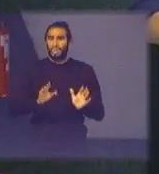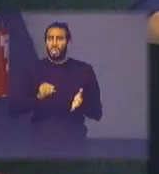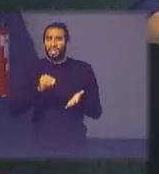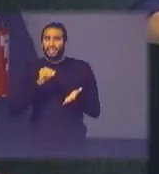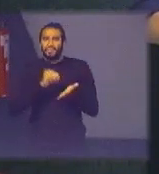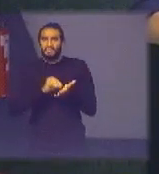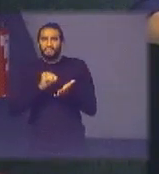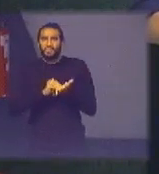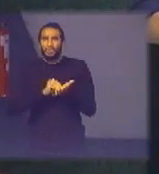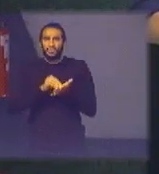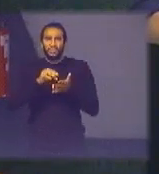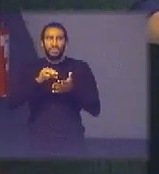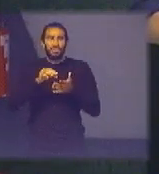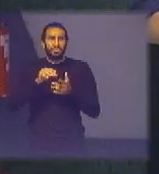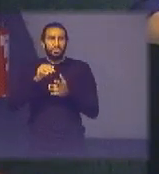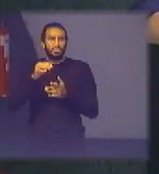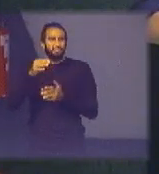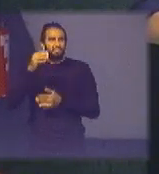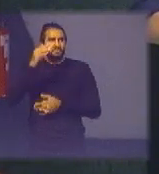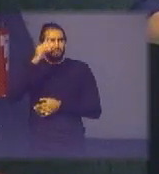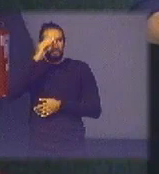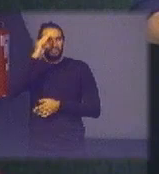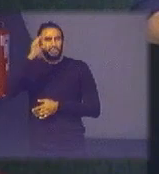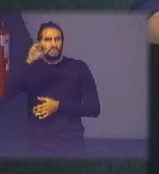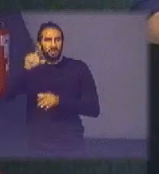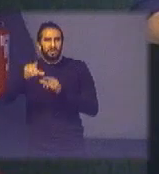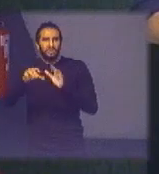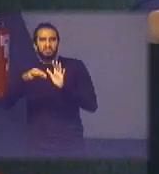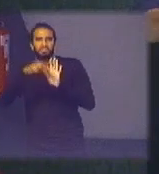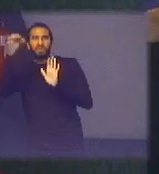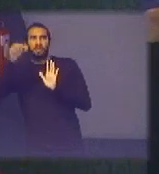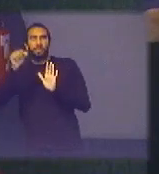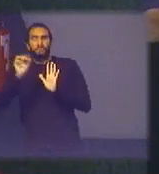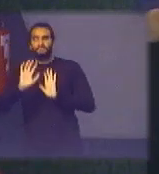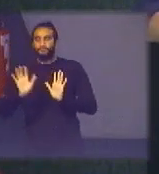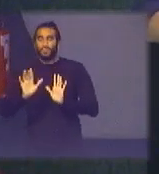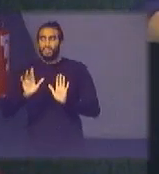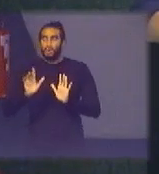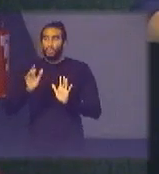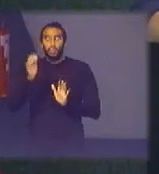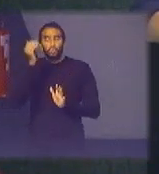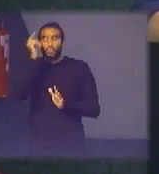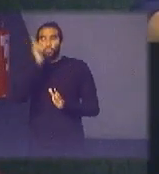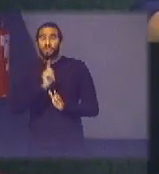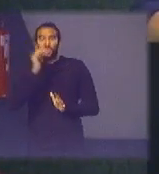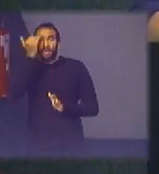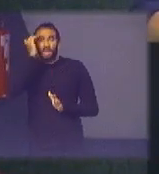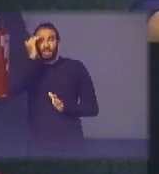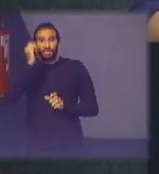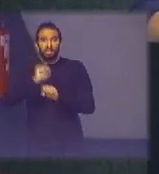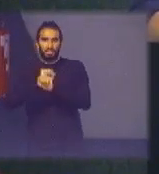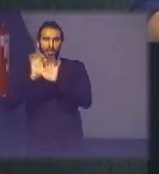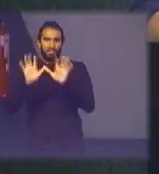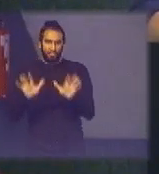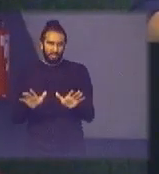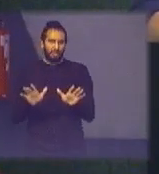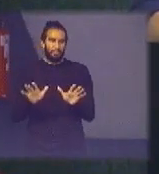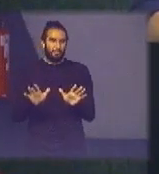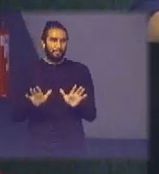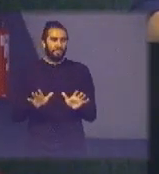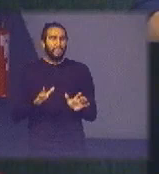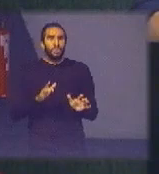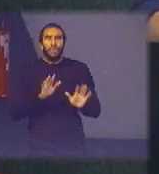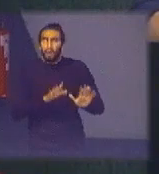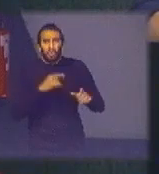prioridade é uma falta de as vezes de assimilação da matéria em si não tenha dúvida que